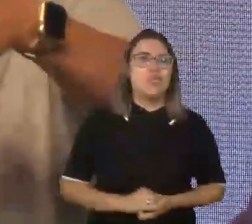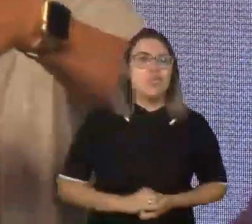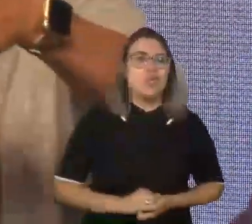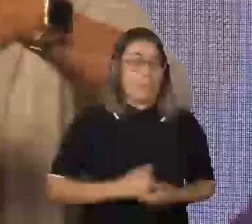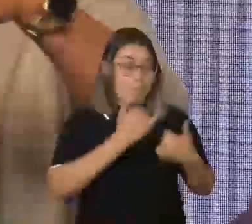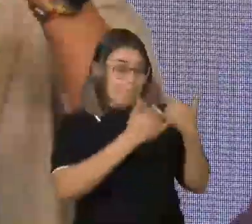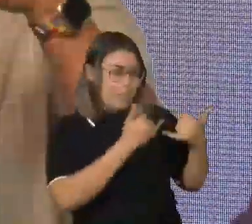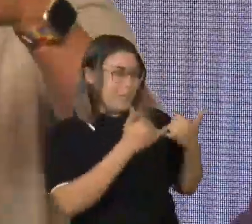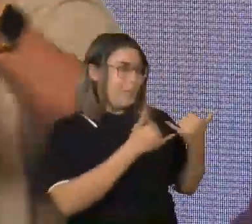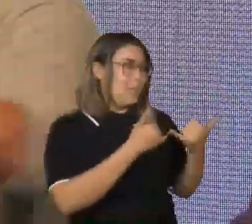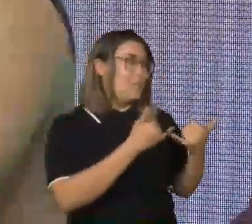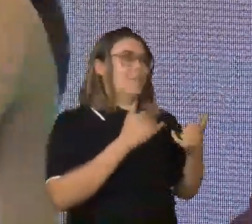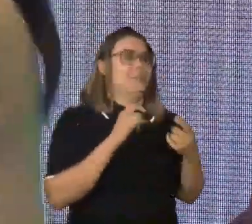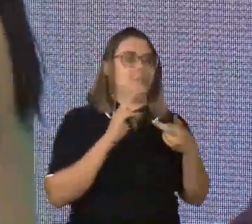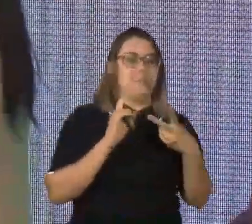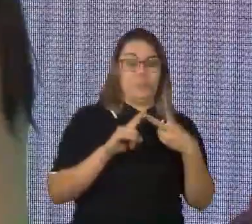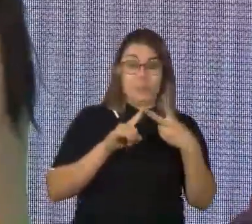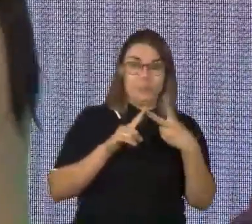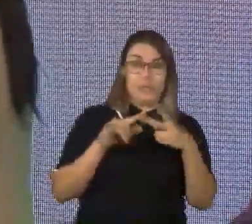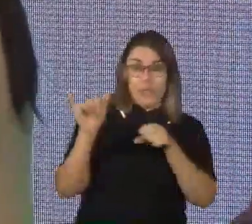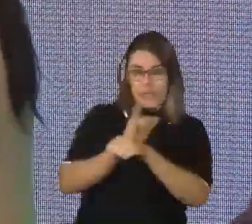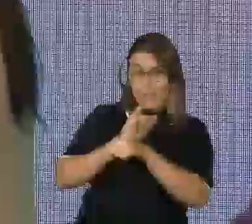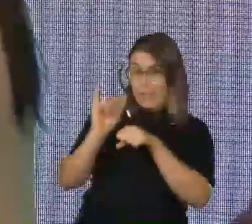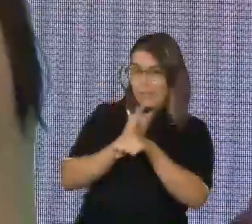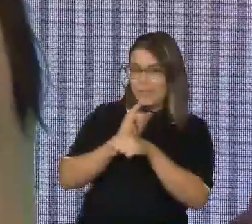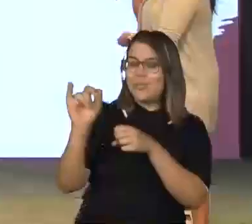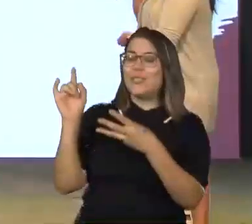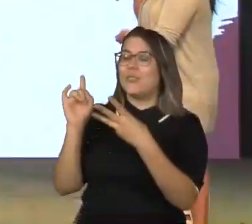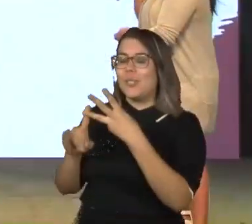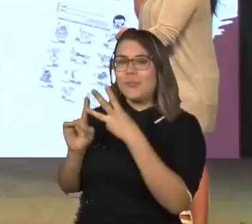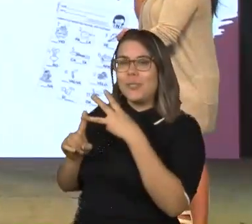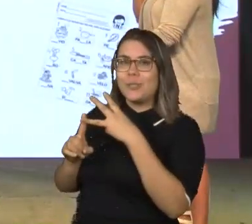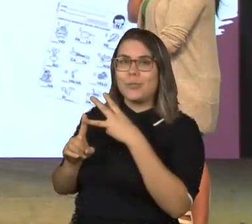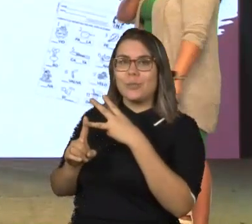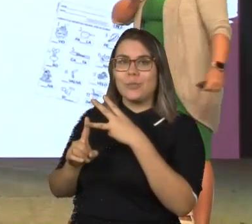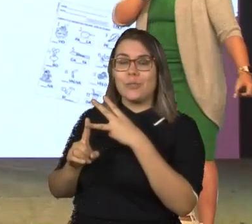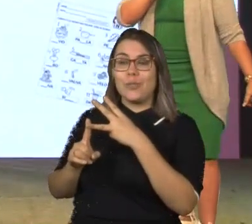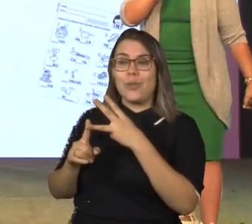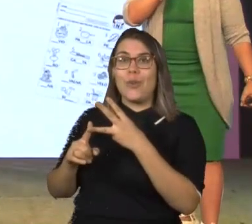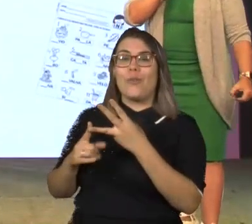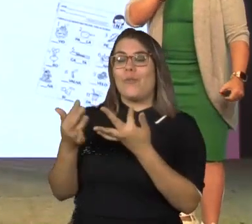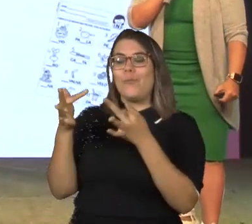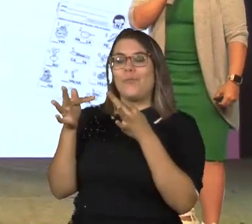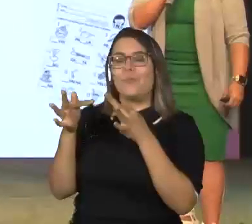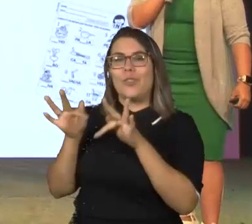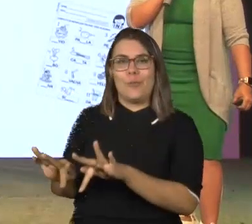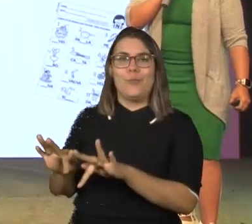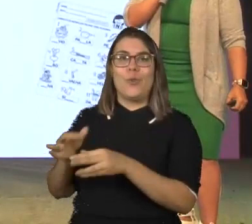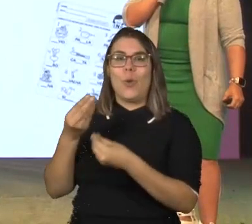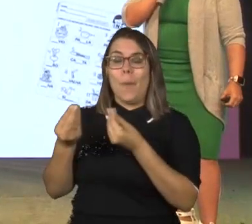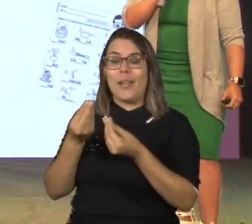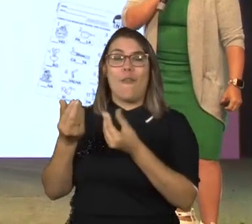Lúdico versus estratégia versus produto final. E o livro